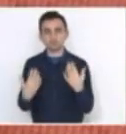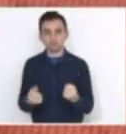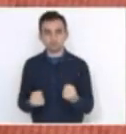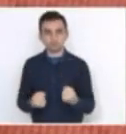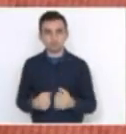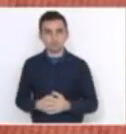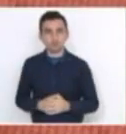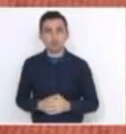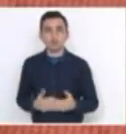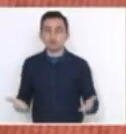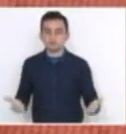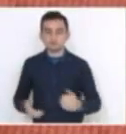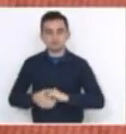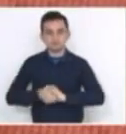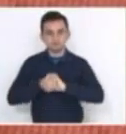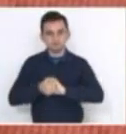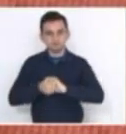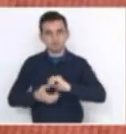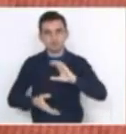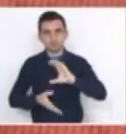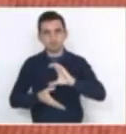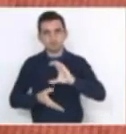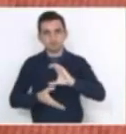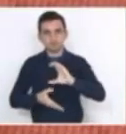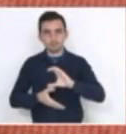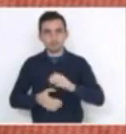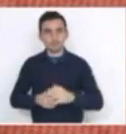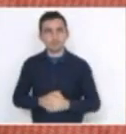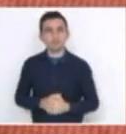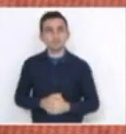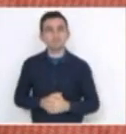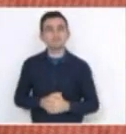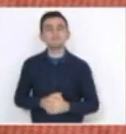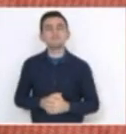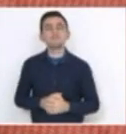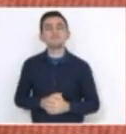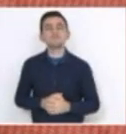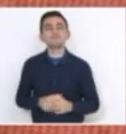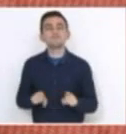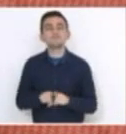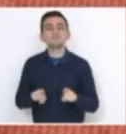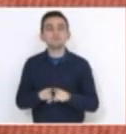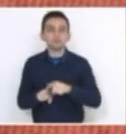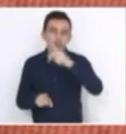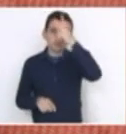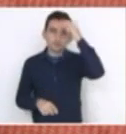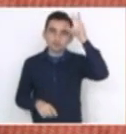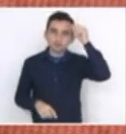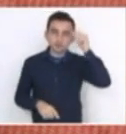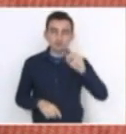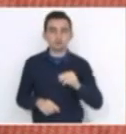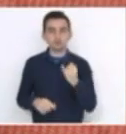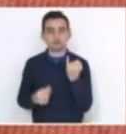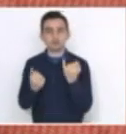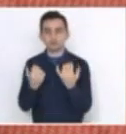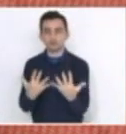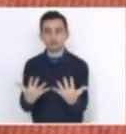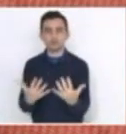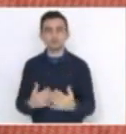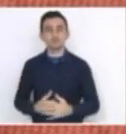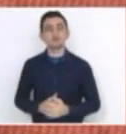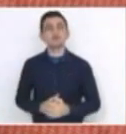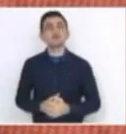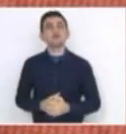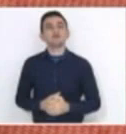saudar o prefeito de Canoinhas, Gilberto Passos, o prefeito de Itaiópolis, o prefeito